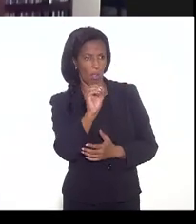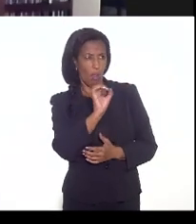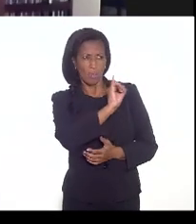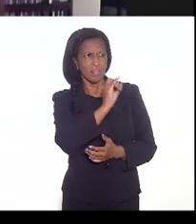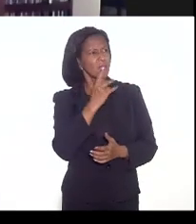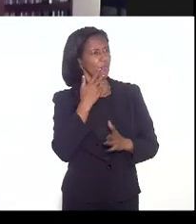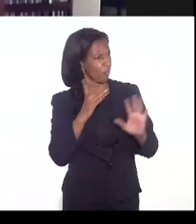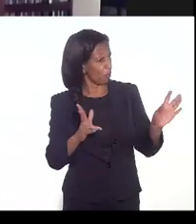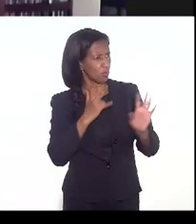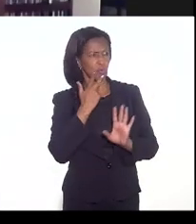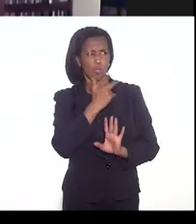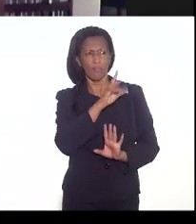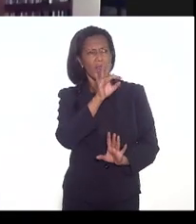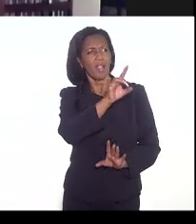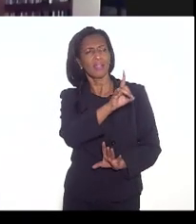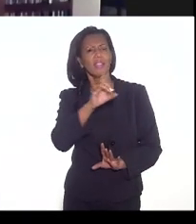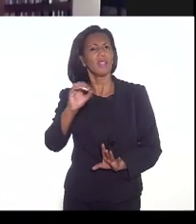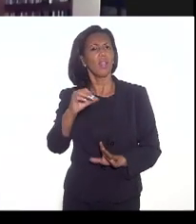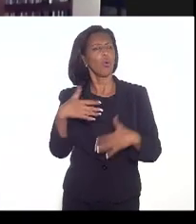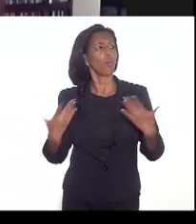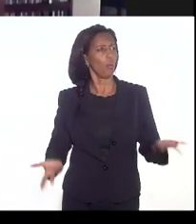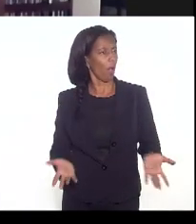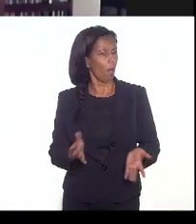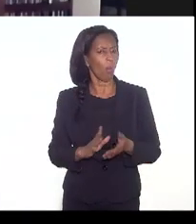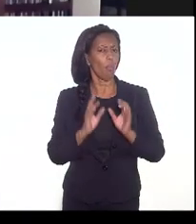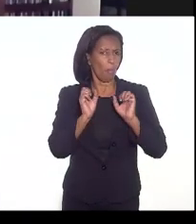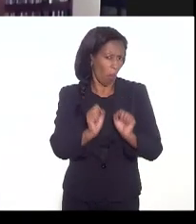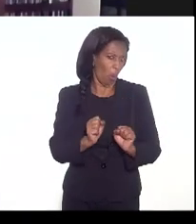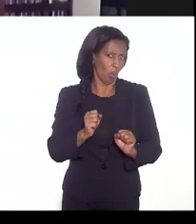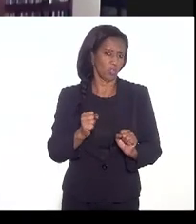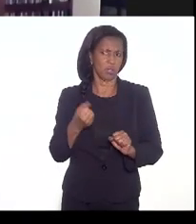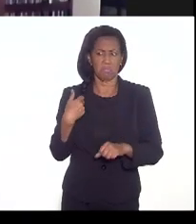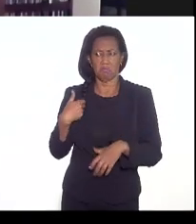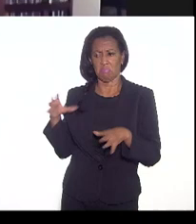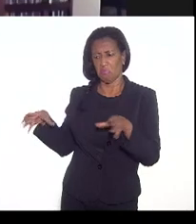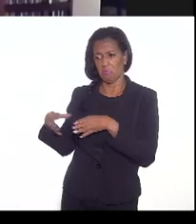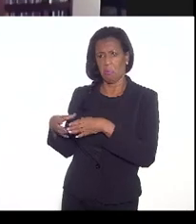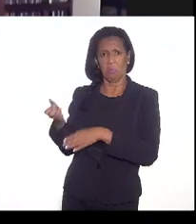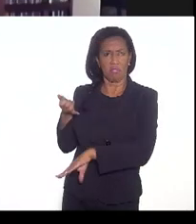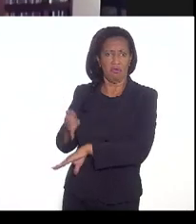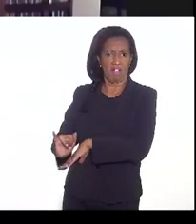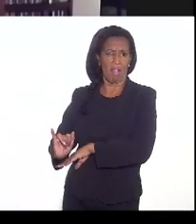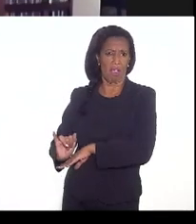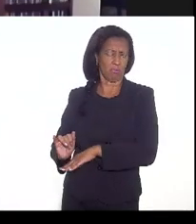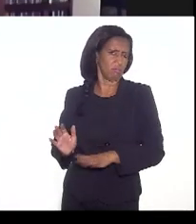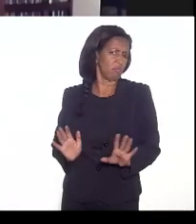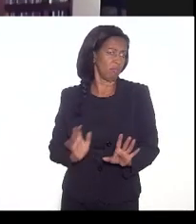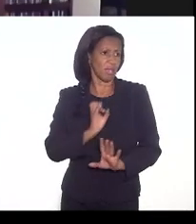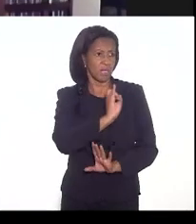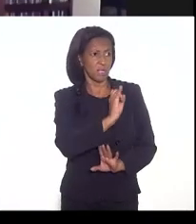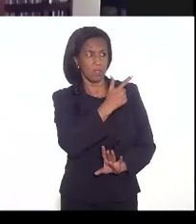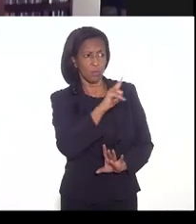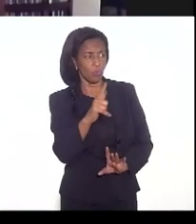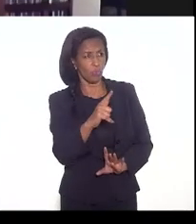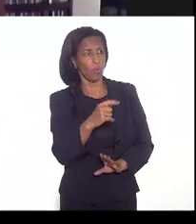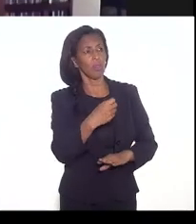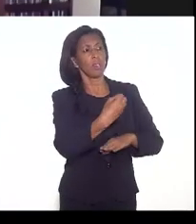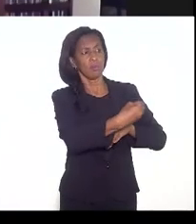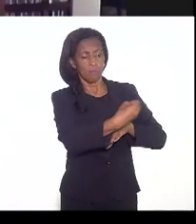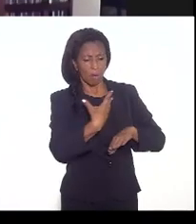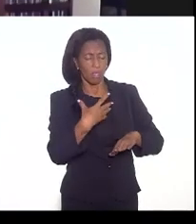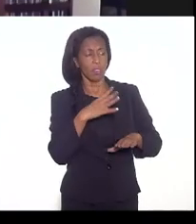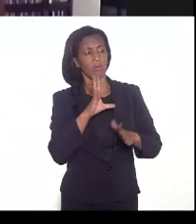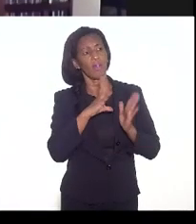só me dizer qual foi o D.O., pode ser falha da minha assessoria, mas se não foi, que também enviasse cópia do